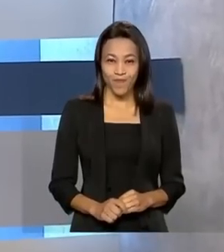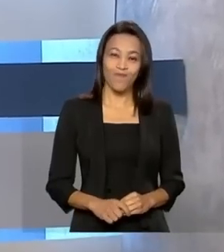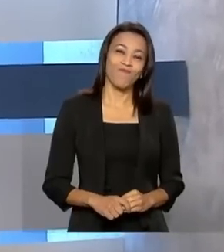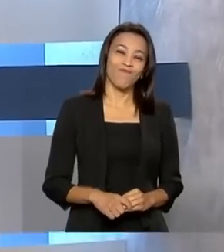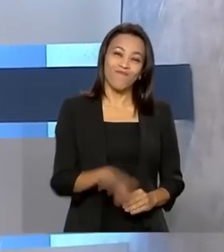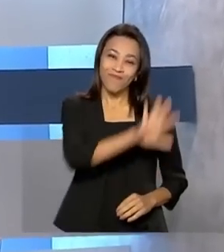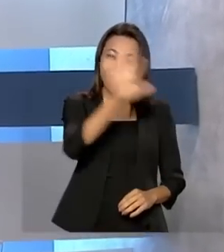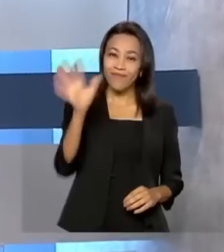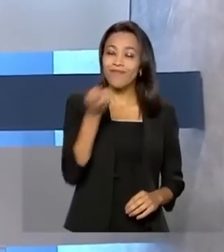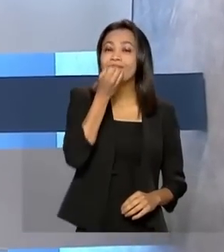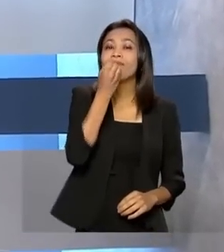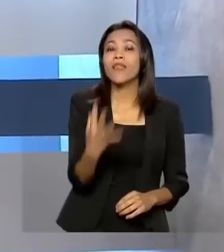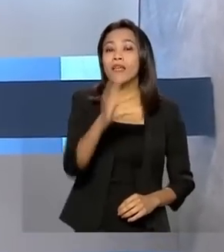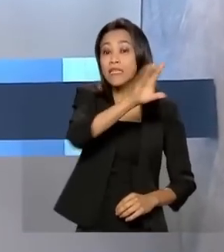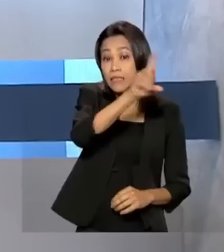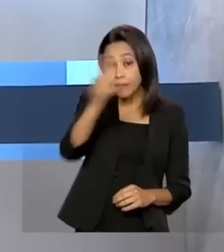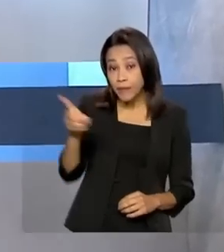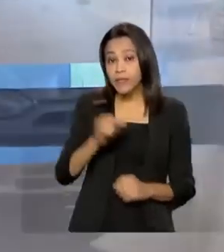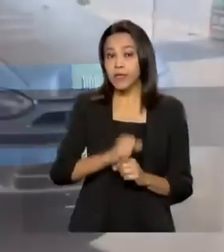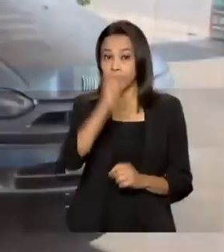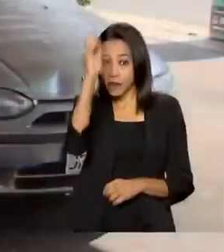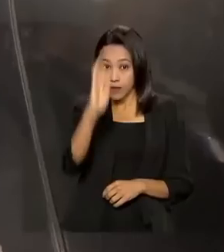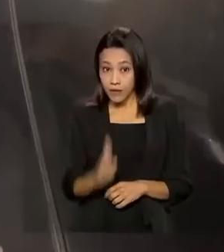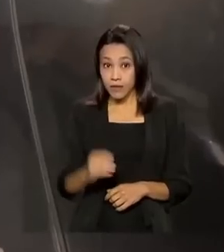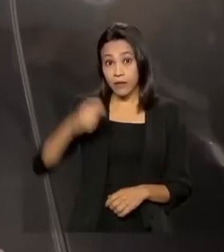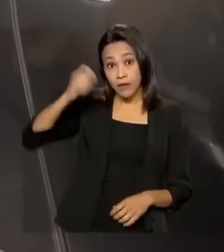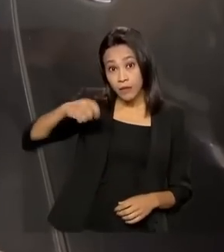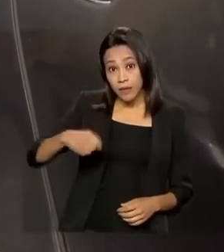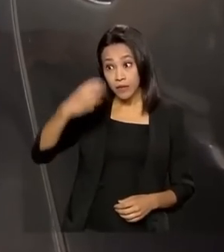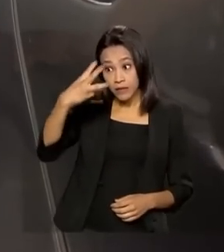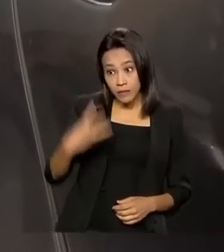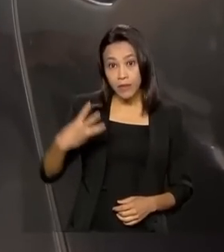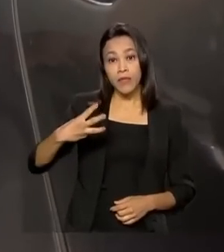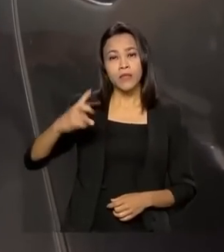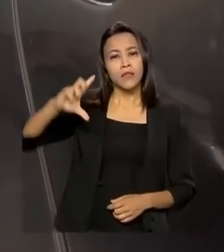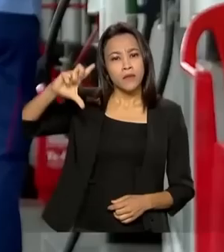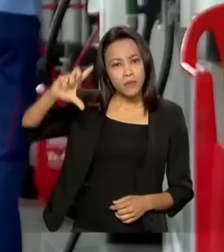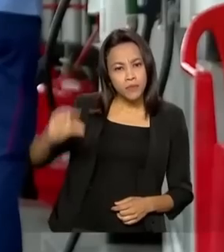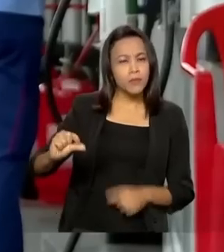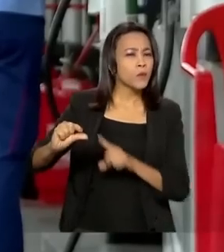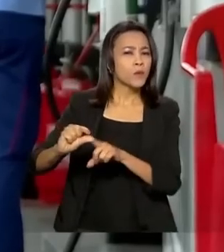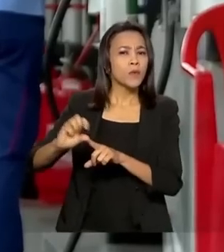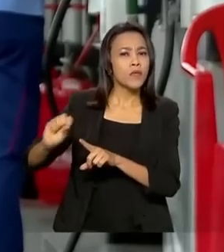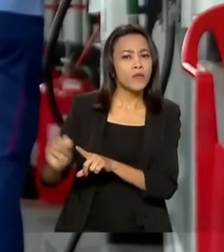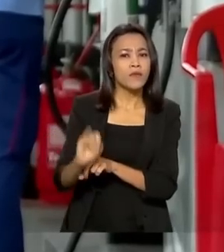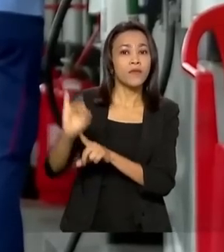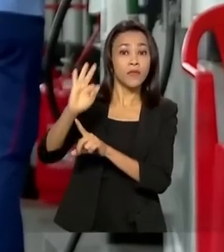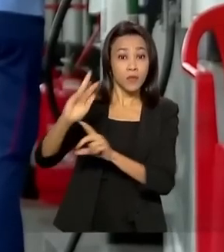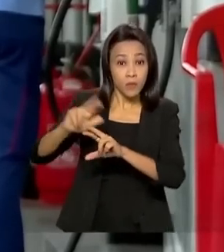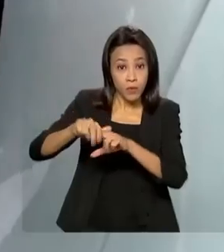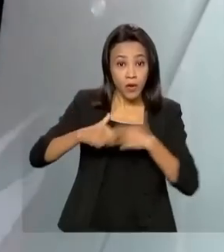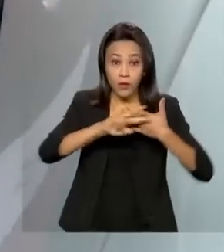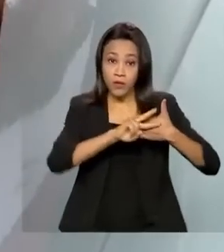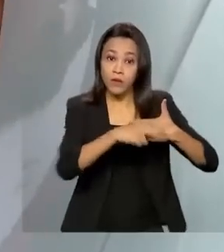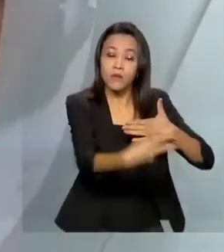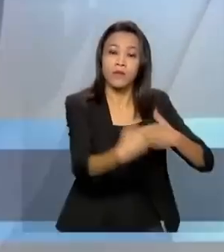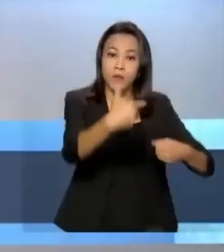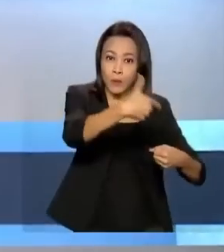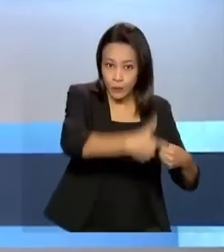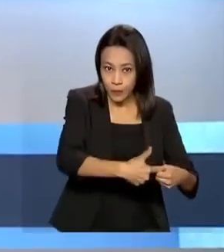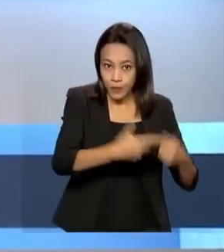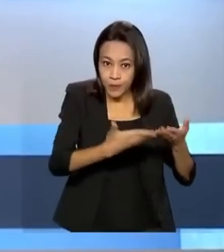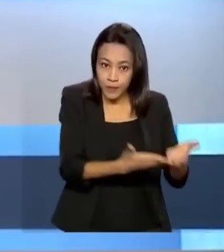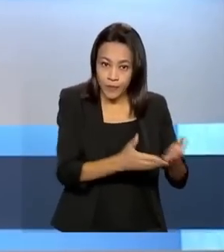Olá, bom dia. País tem terceiro mês seguido de deflação, puxada pela queda dos combustíveis.